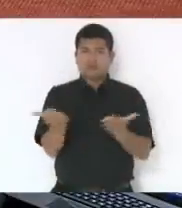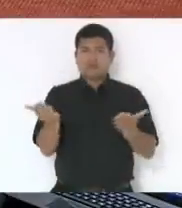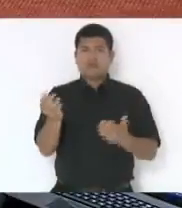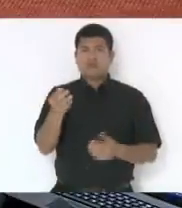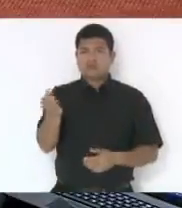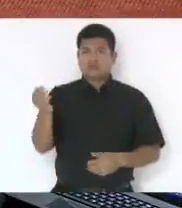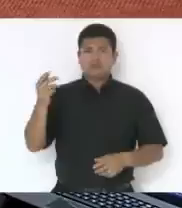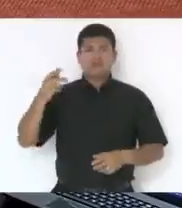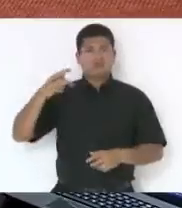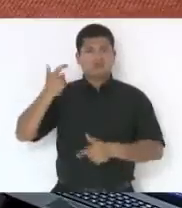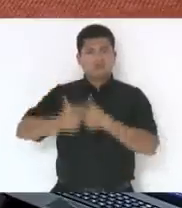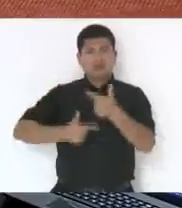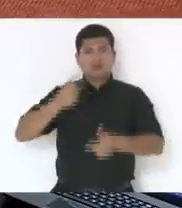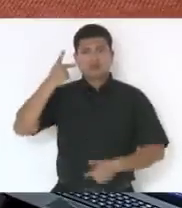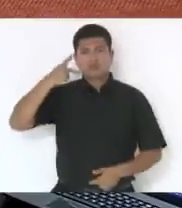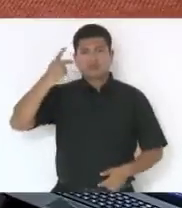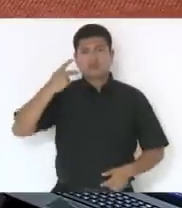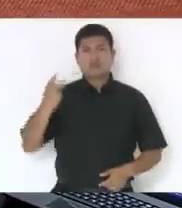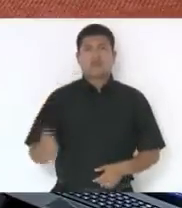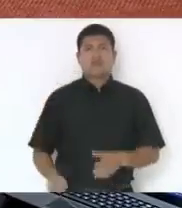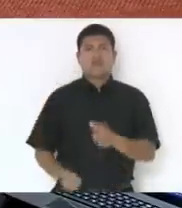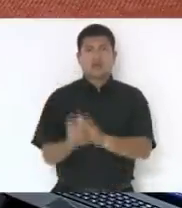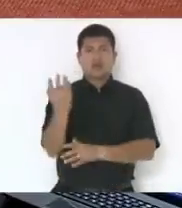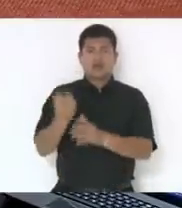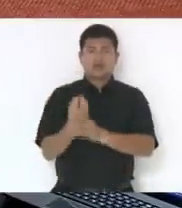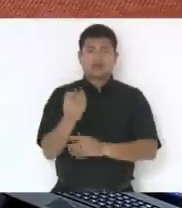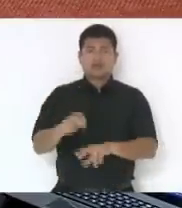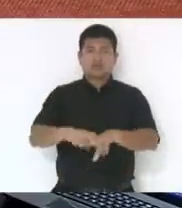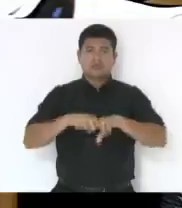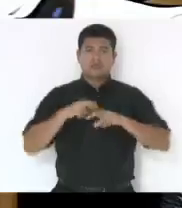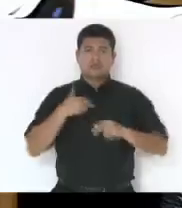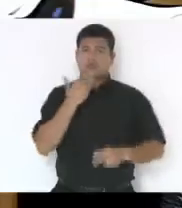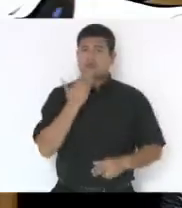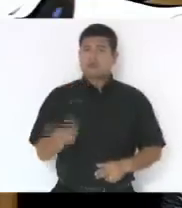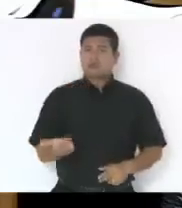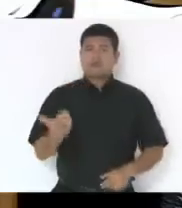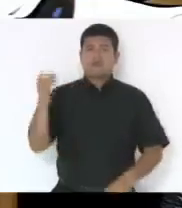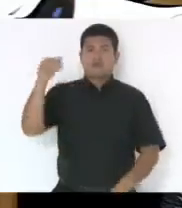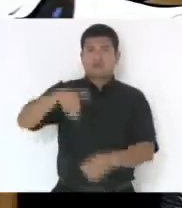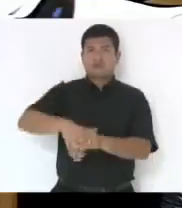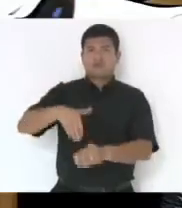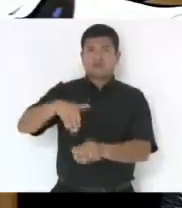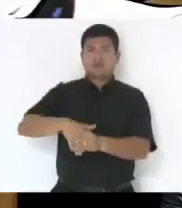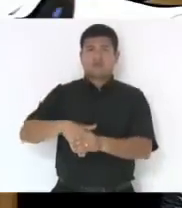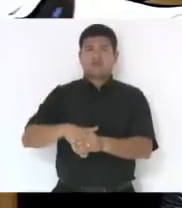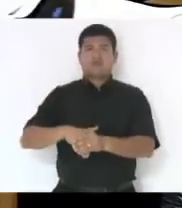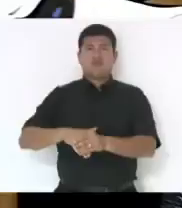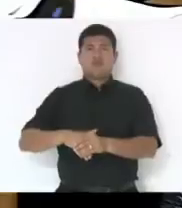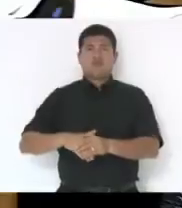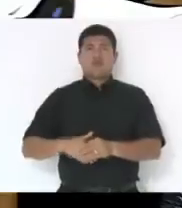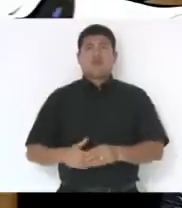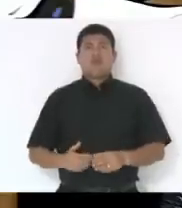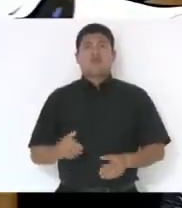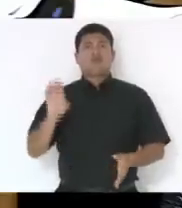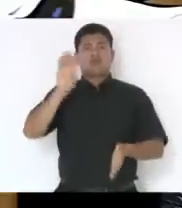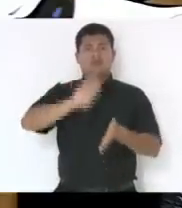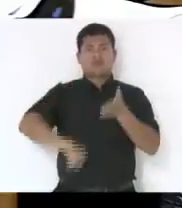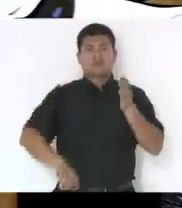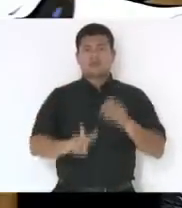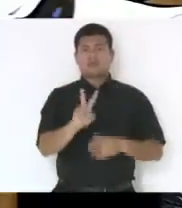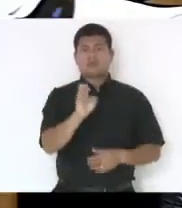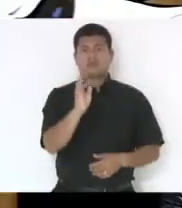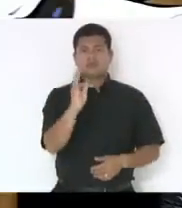parlamentar na produção disso aí e por isso que eu peço para que nós possamos votar pela derrubada do veto,